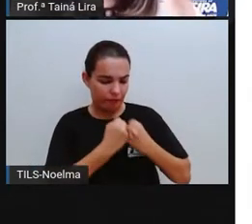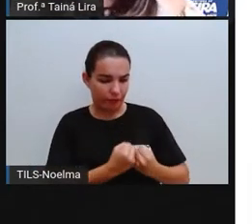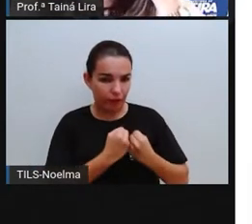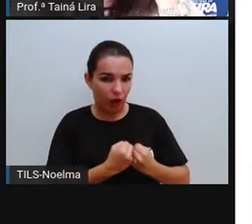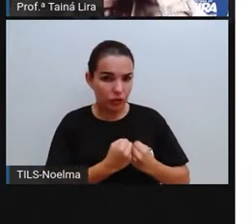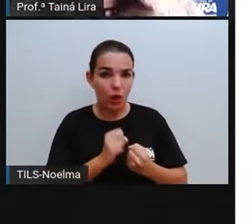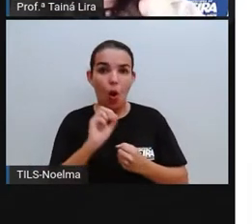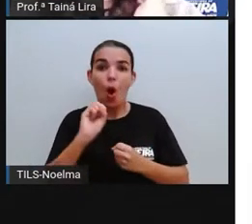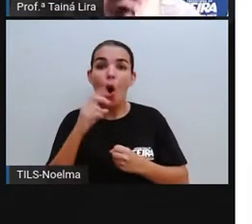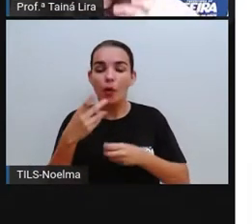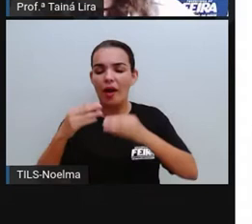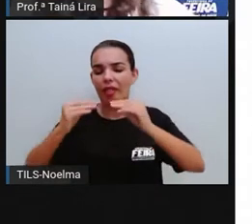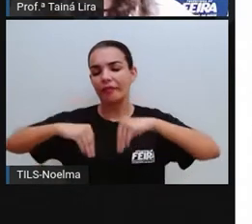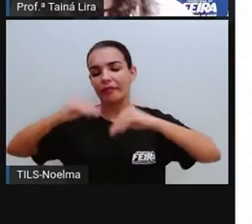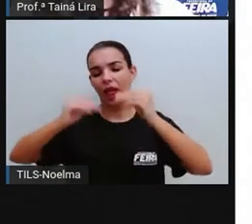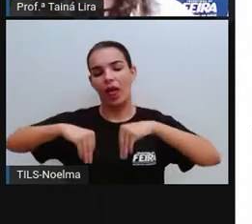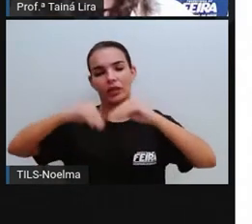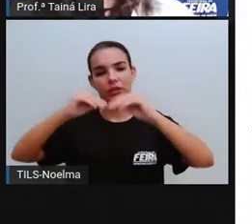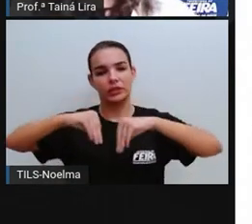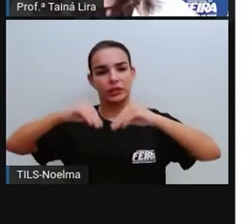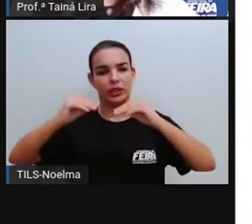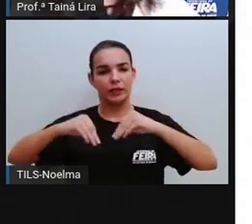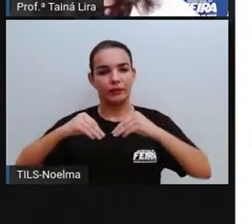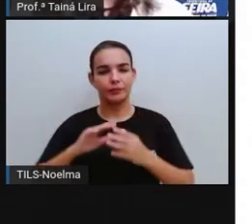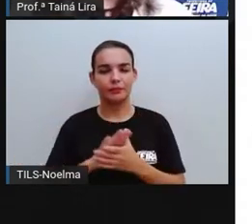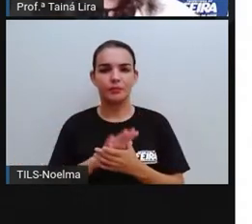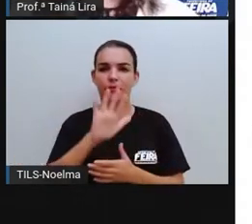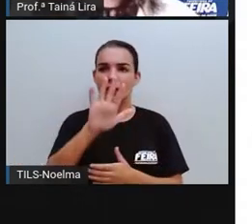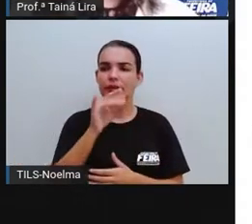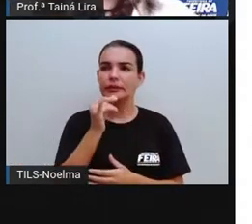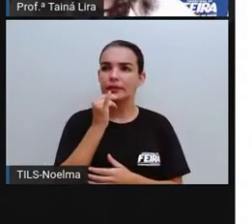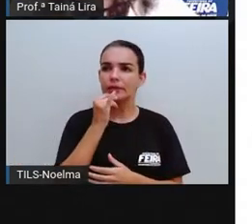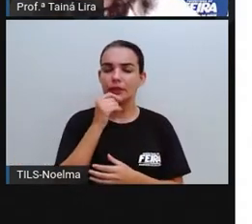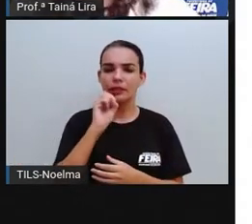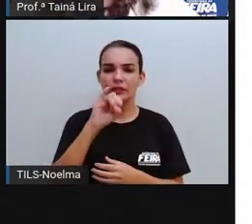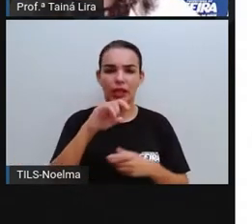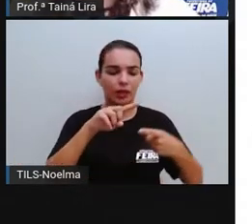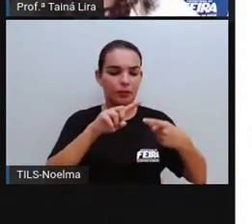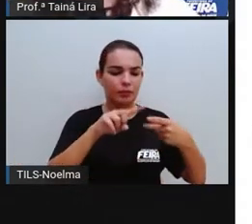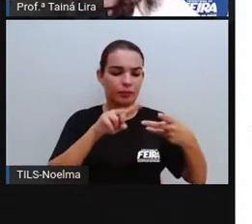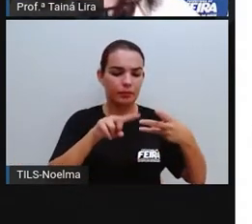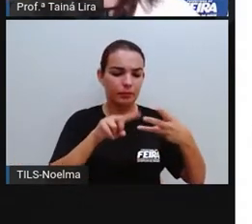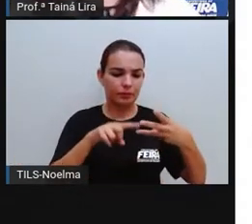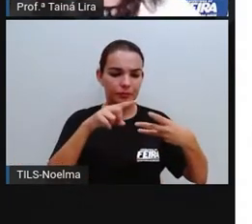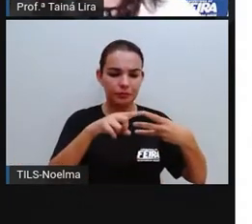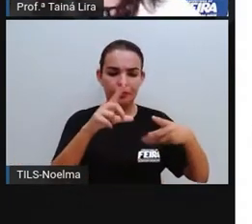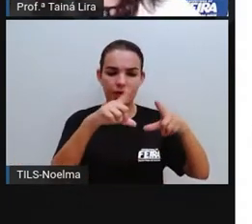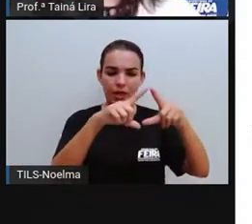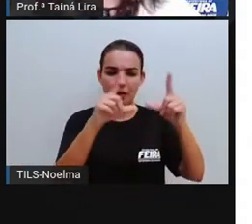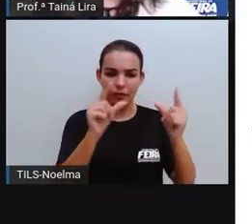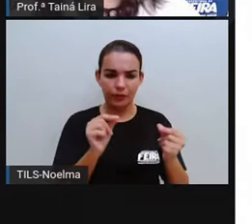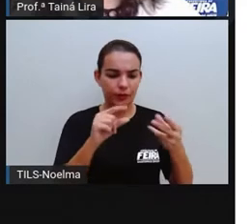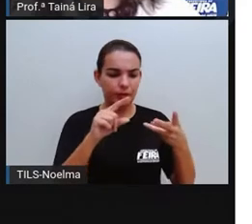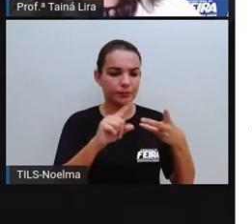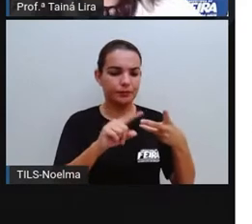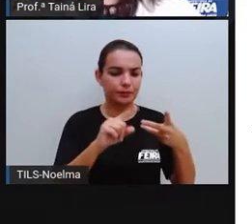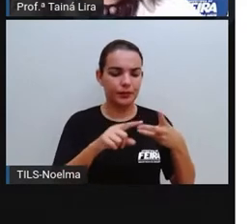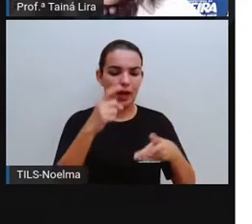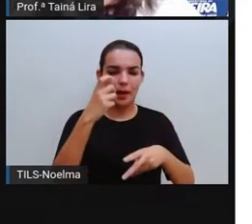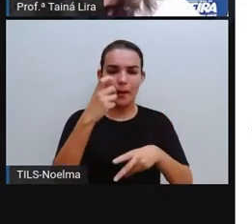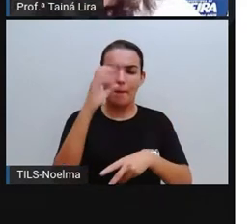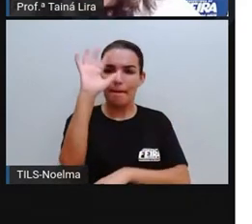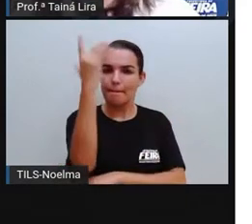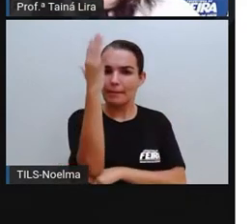que a palha, a madeira e as pedras, né? Ou seja, os materiais que foram